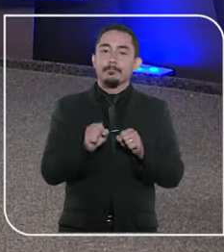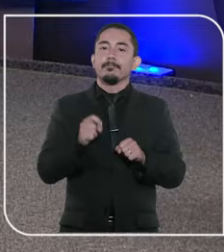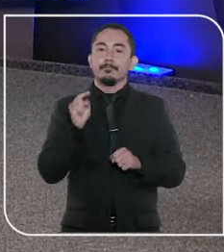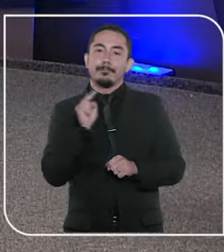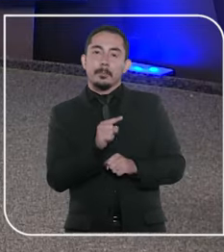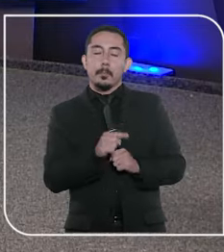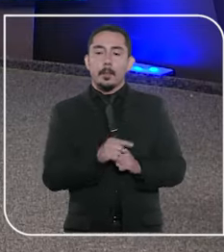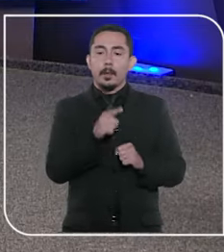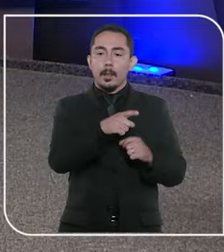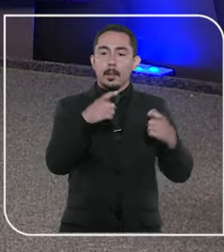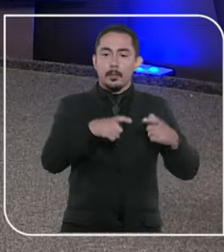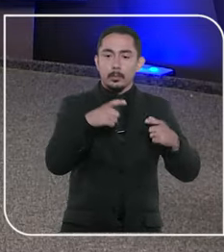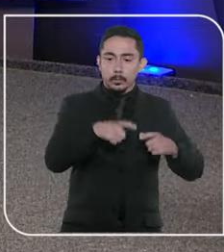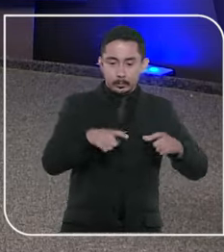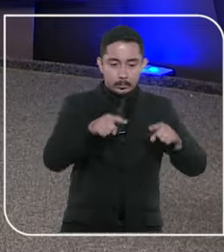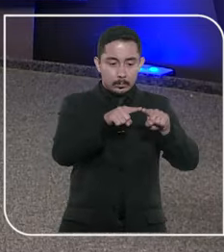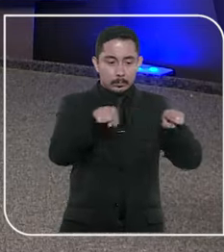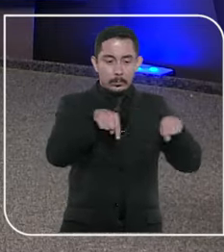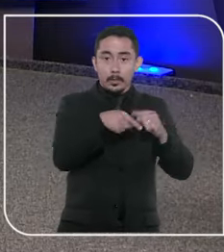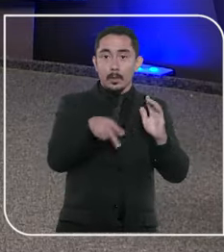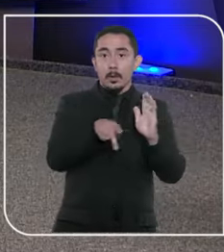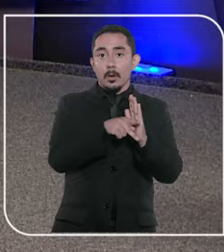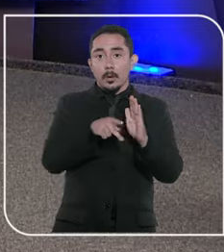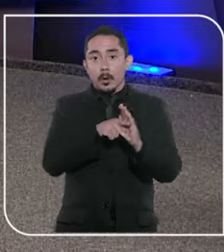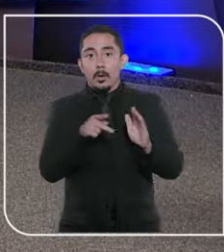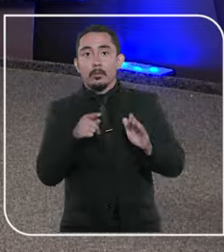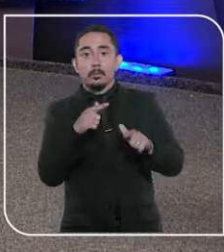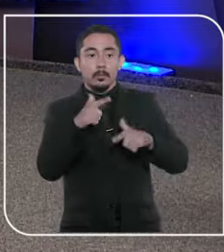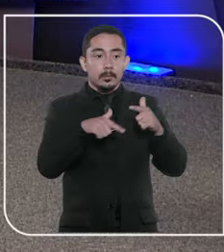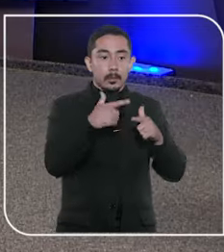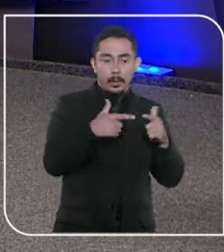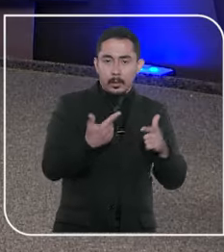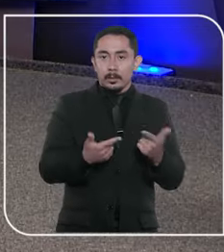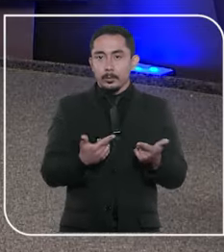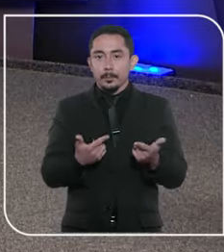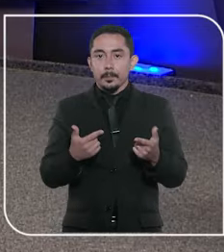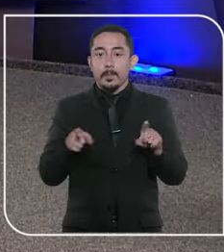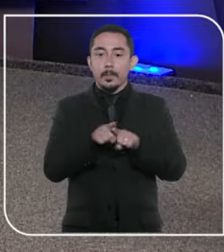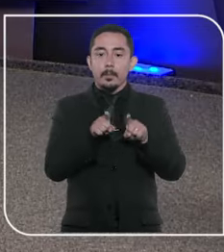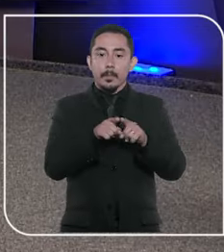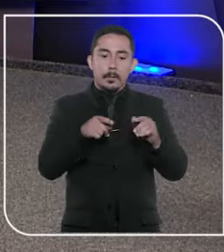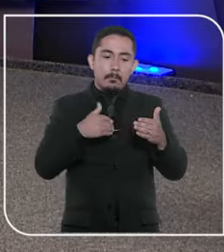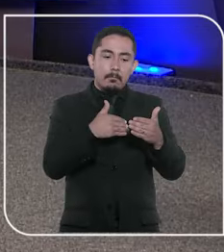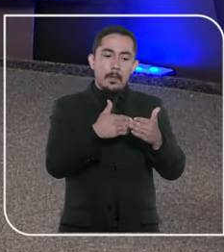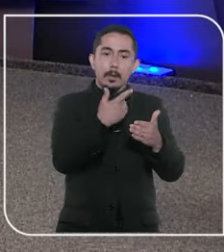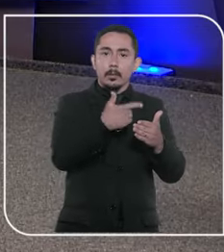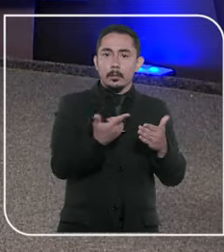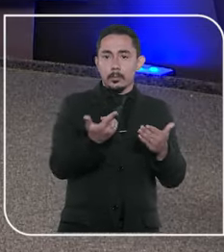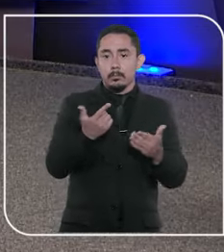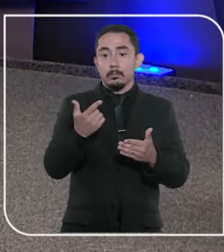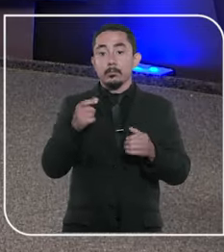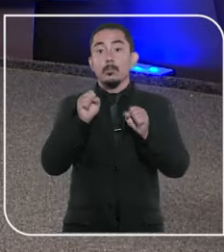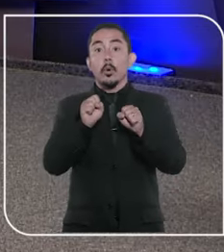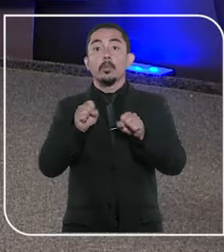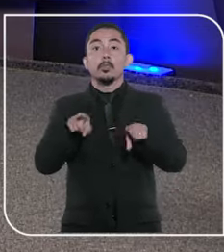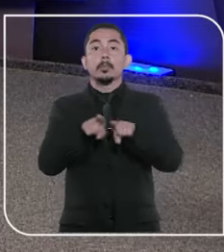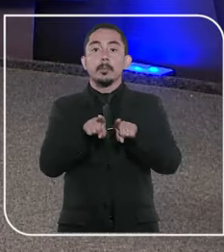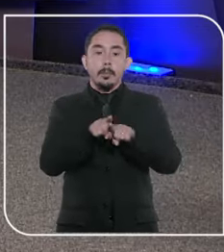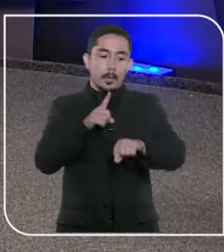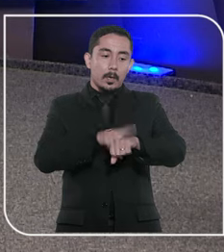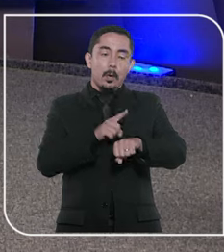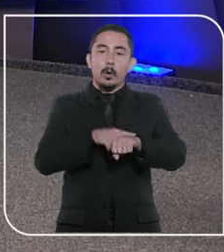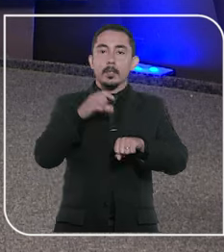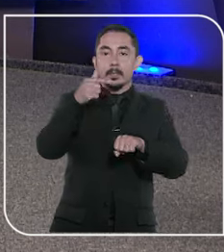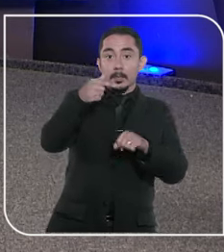um bebê. O espaço de amamentação fica na Praça do Servidor, próximo à Brigada de Incêndio, e pode ser usado